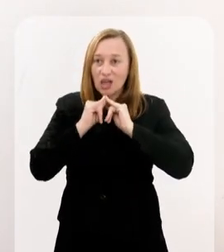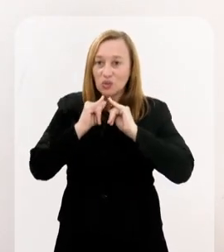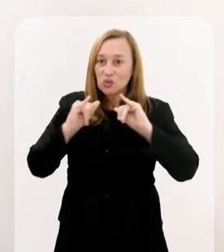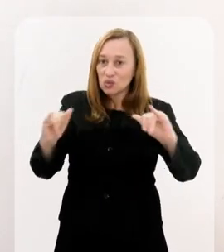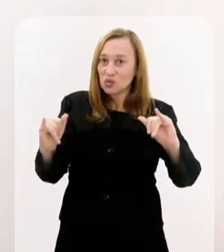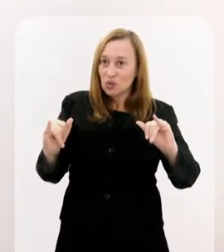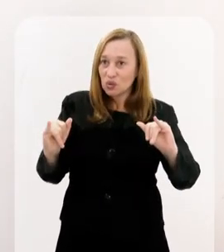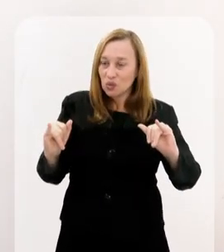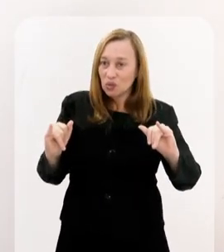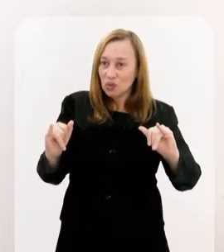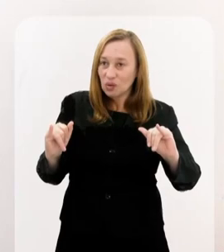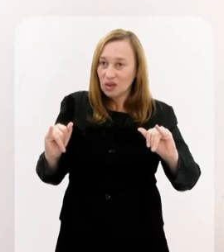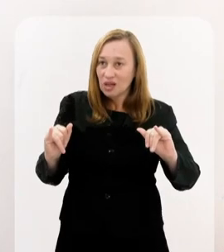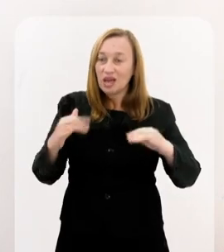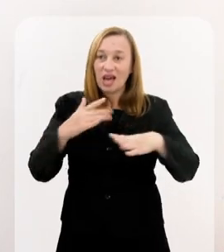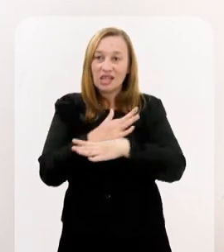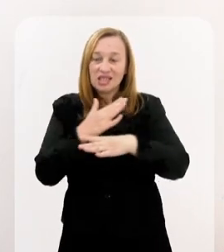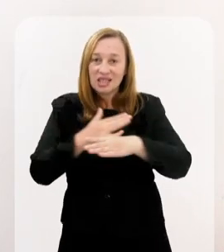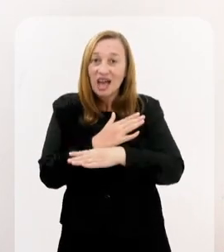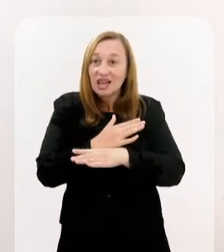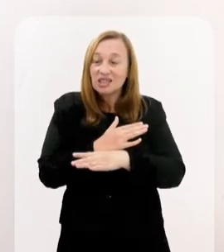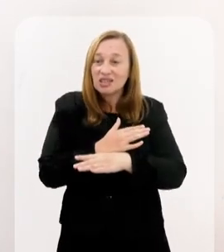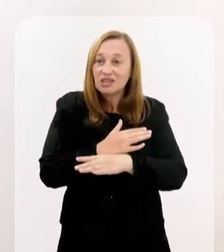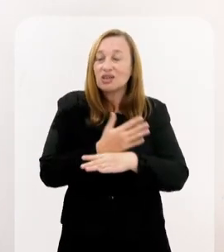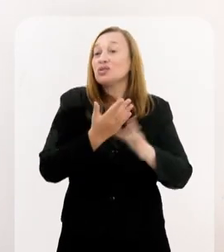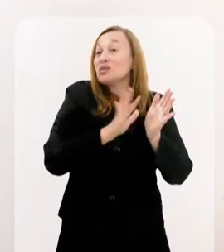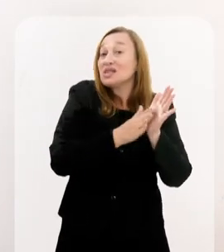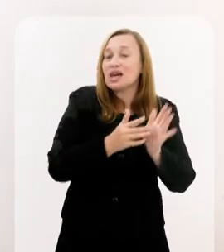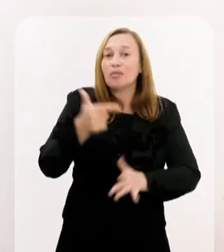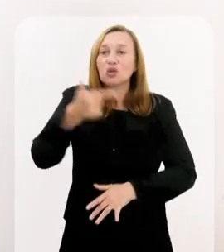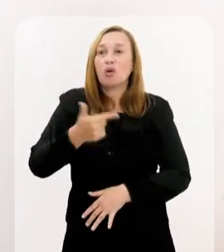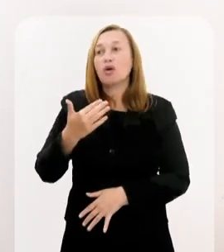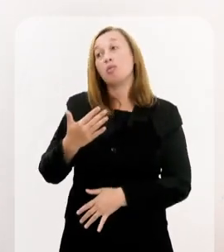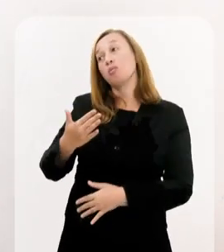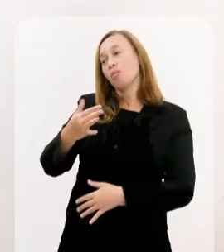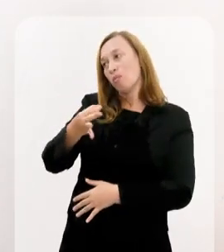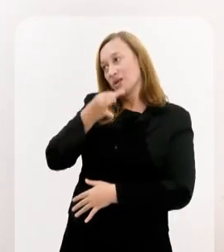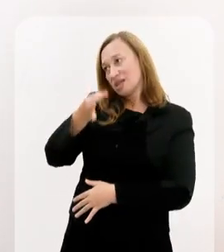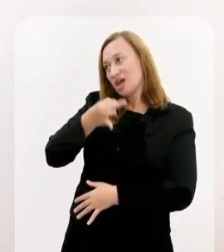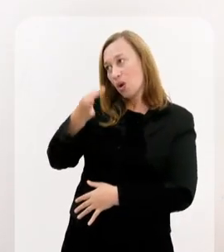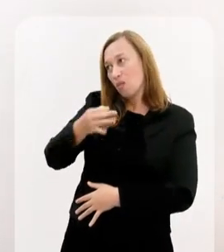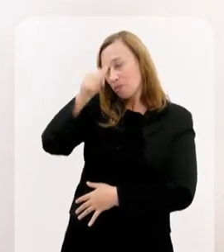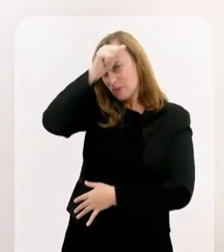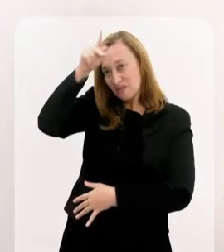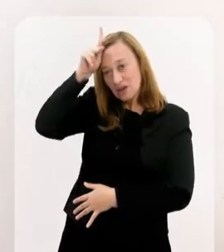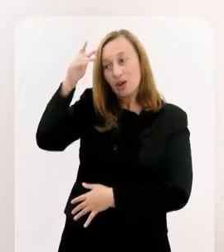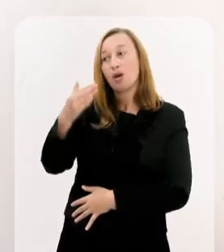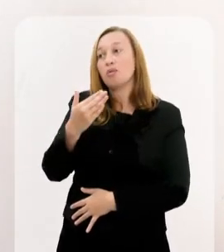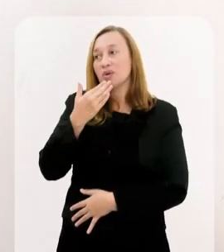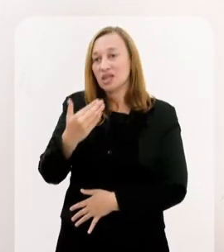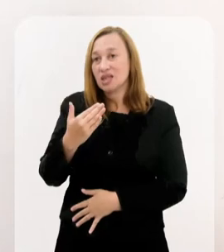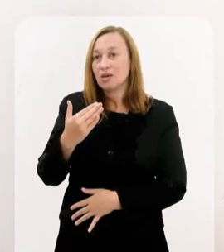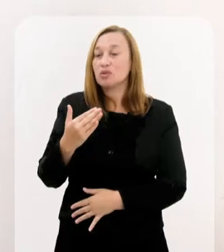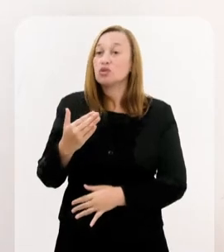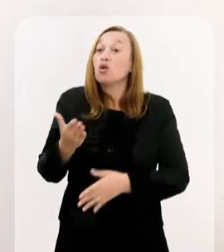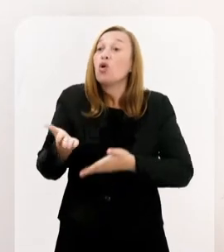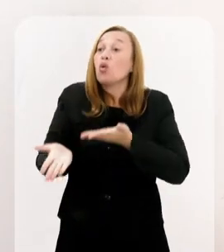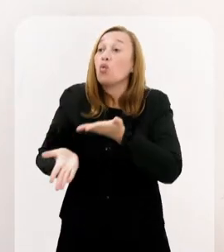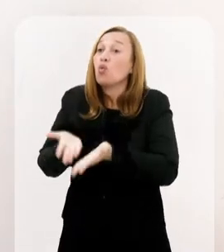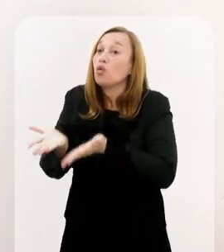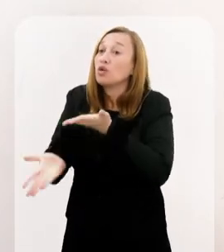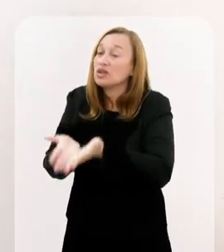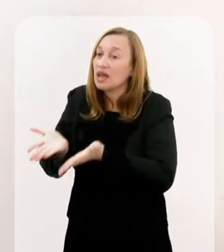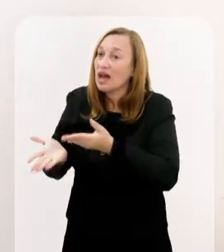anunciou como a cidade do samba 2. Se eu pudesse sugerir, prefeito, eu diria para o senhor